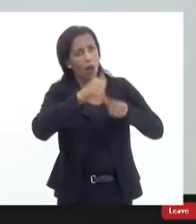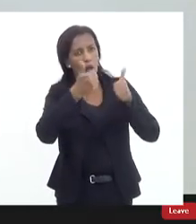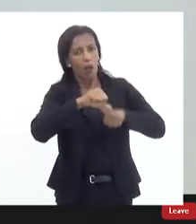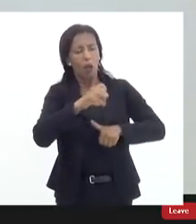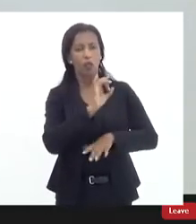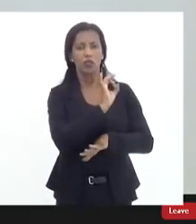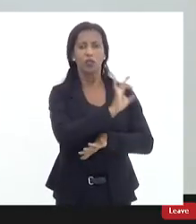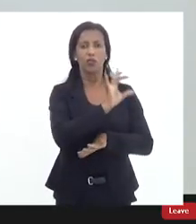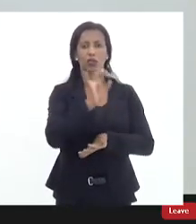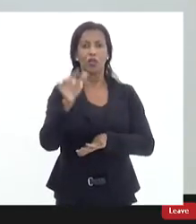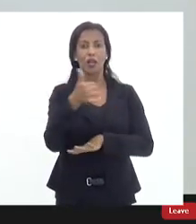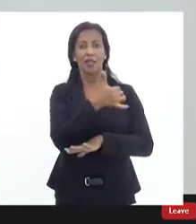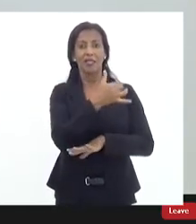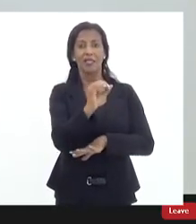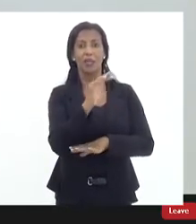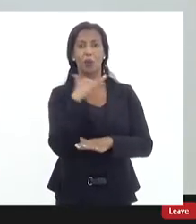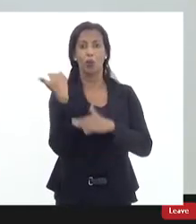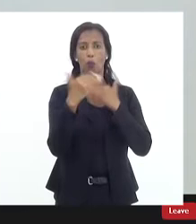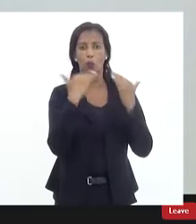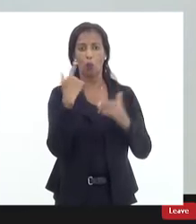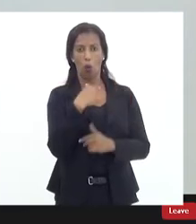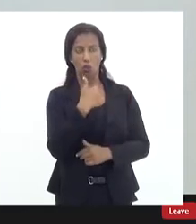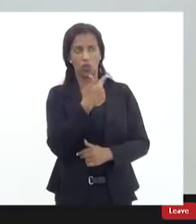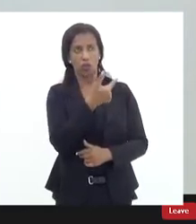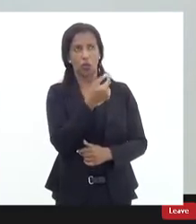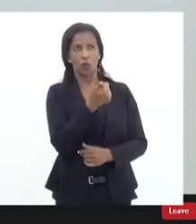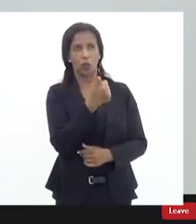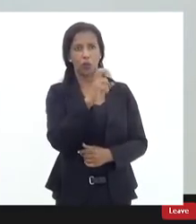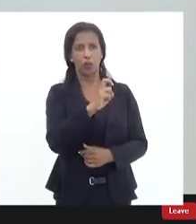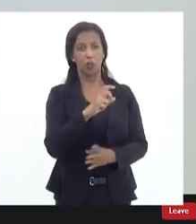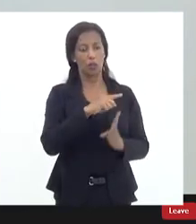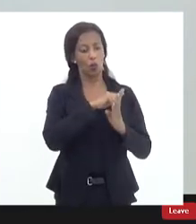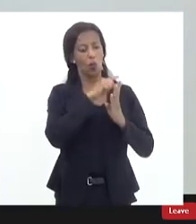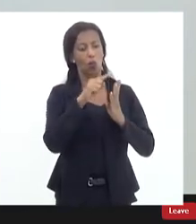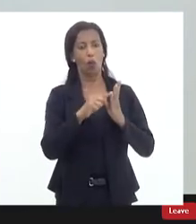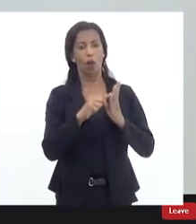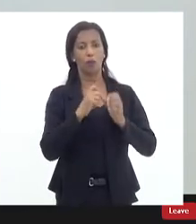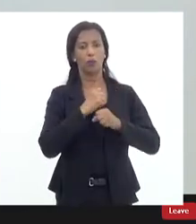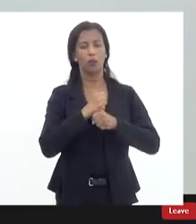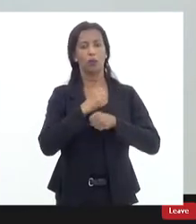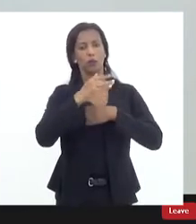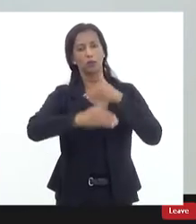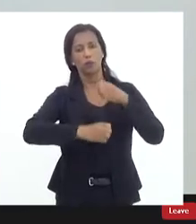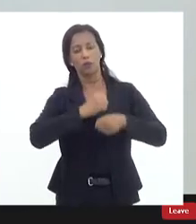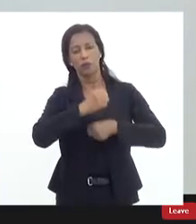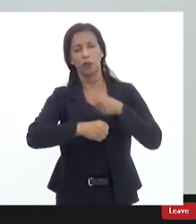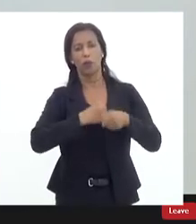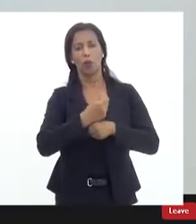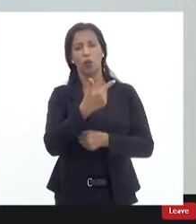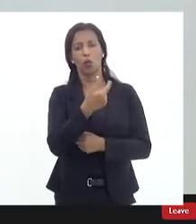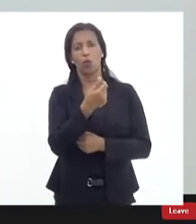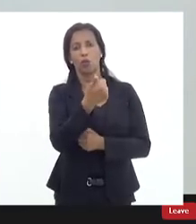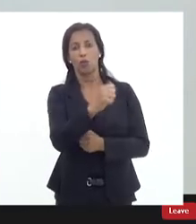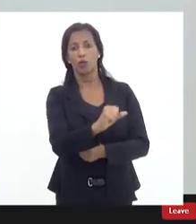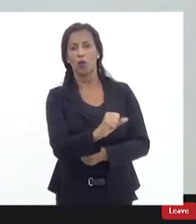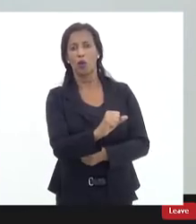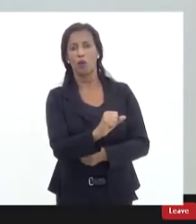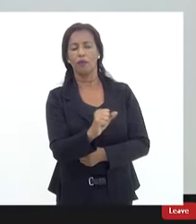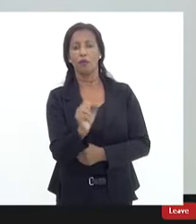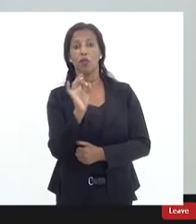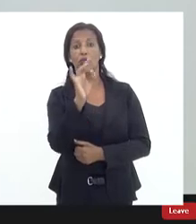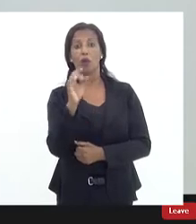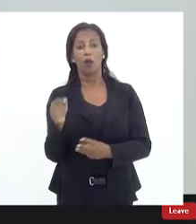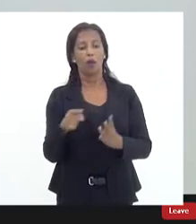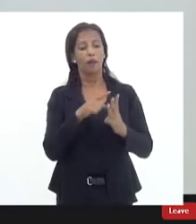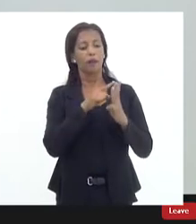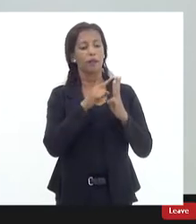cada 100 homicídios apurados em 2015 quatro anos depois em 2019 apenas 3